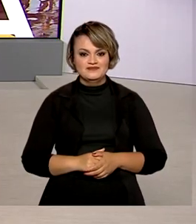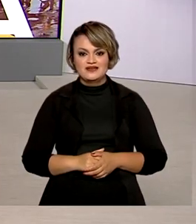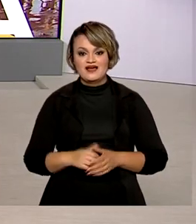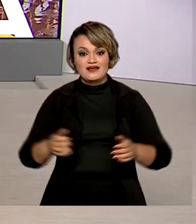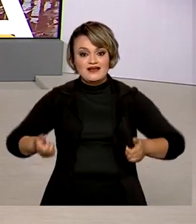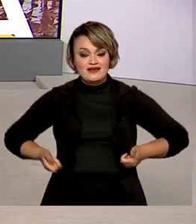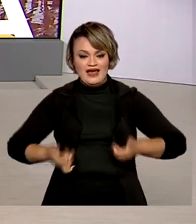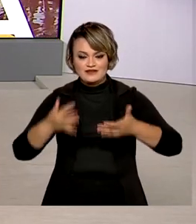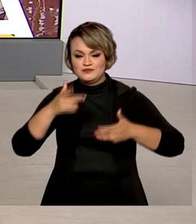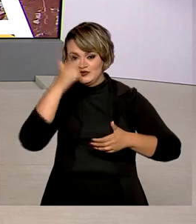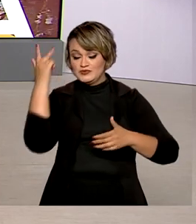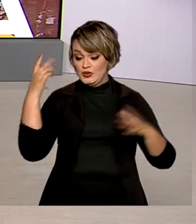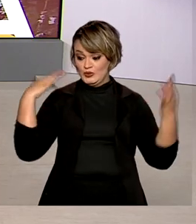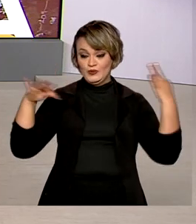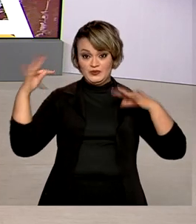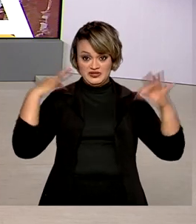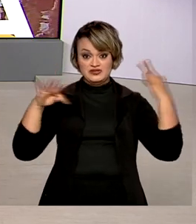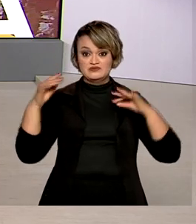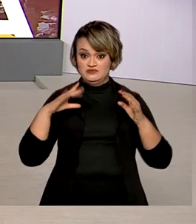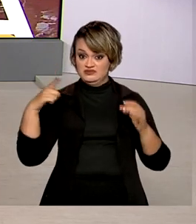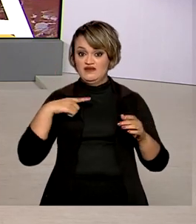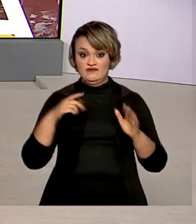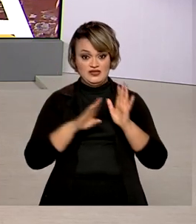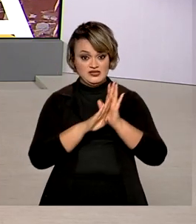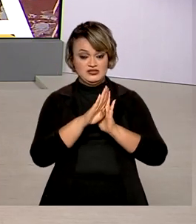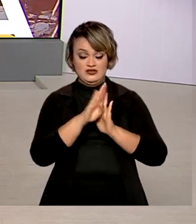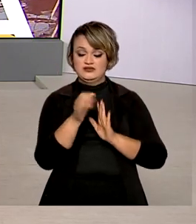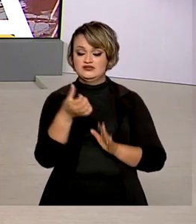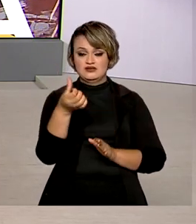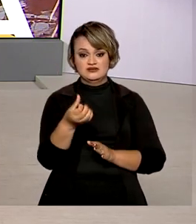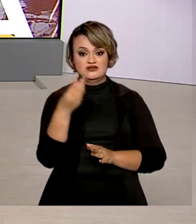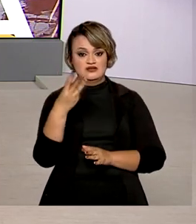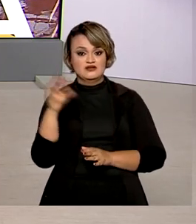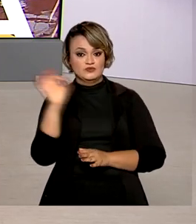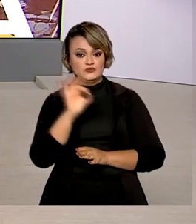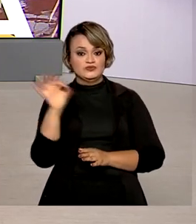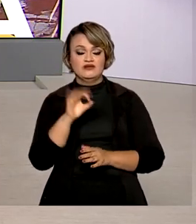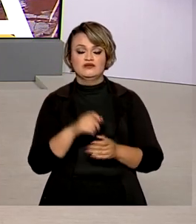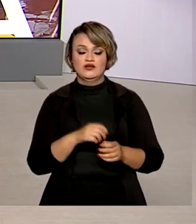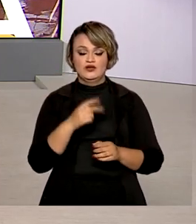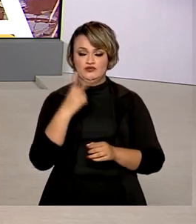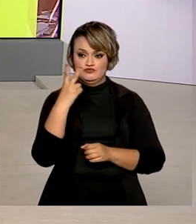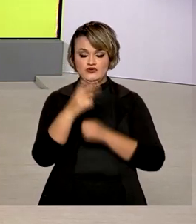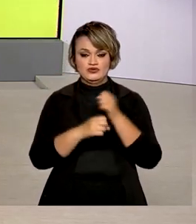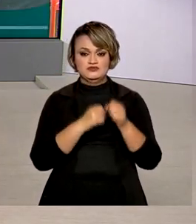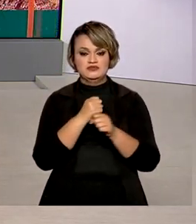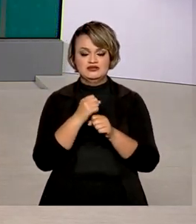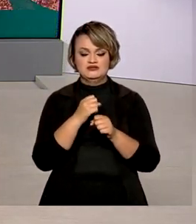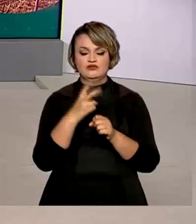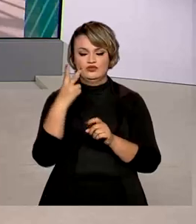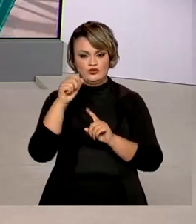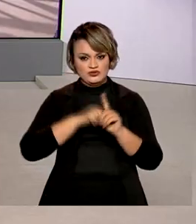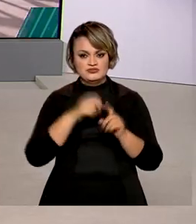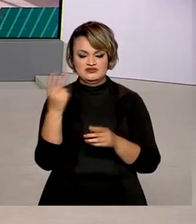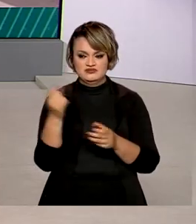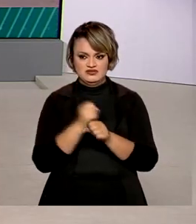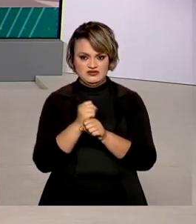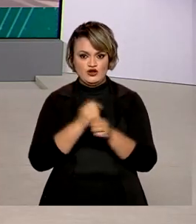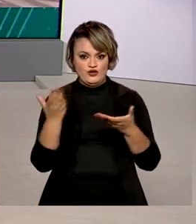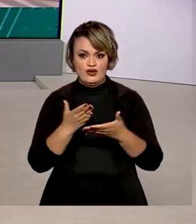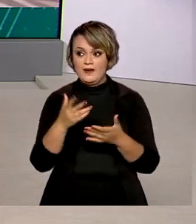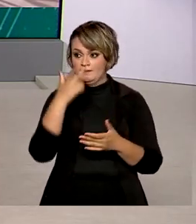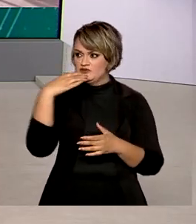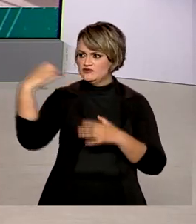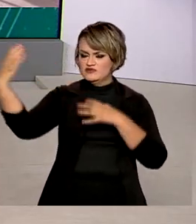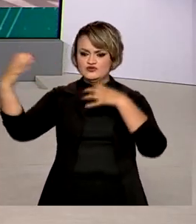gasto de estrangeiros no Brasil cresceu 63% no primeiro bimestre do ano. A retomada de viagens internacionais segue rendendo